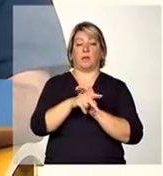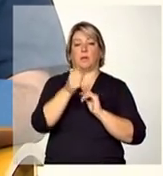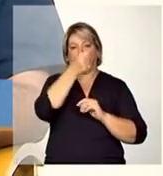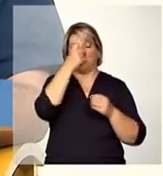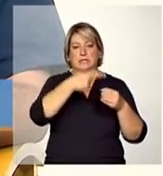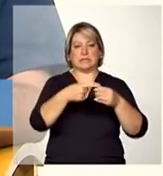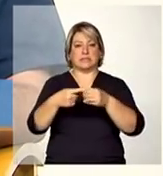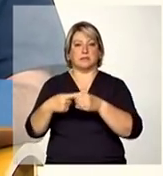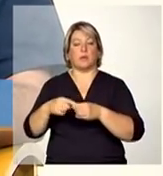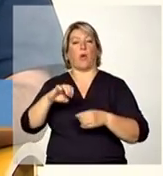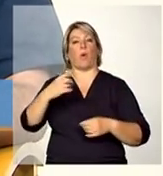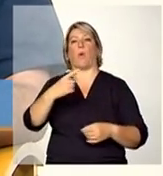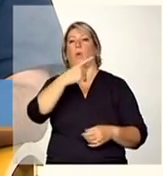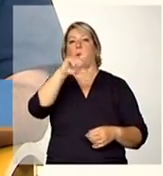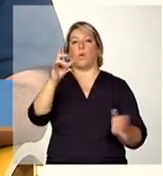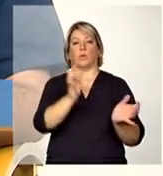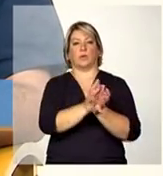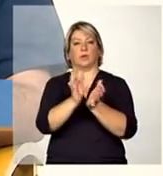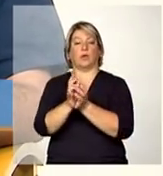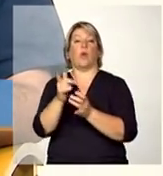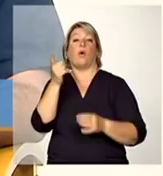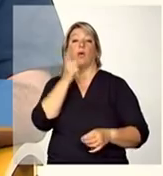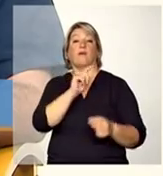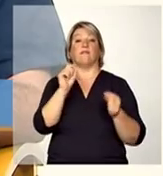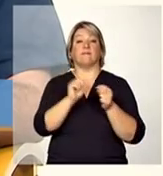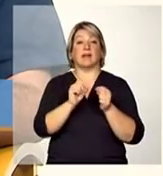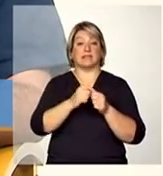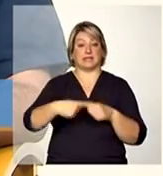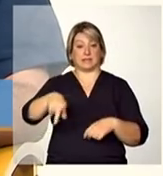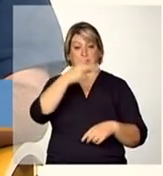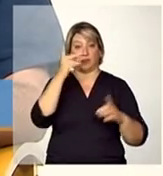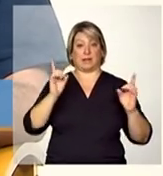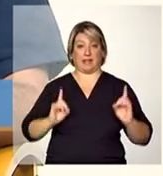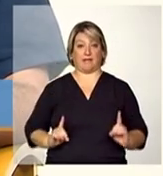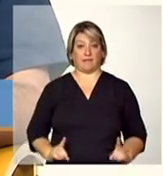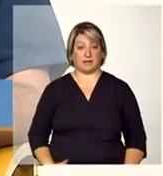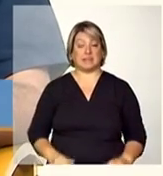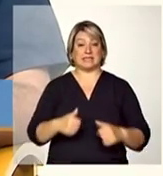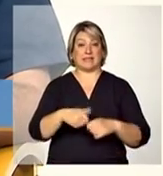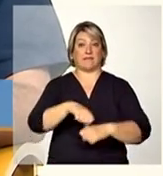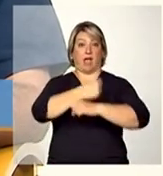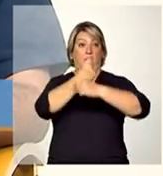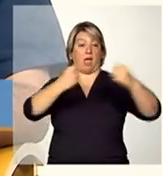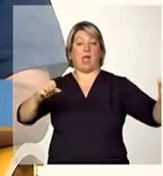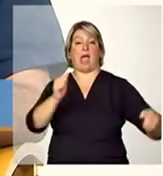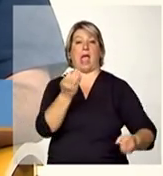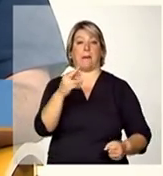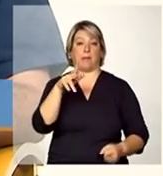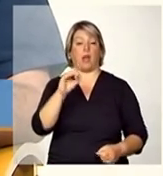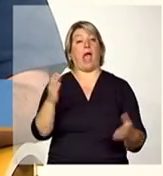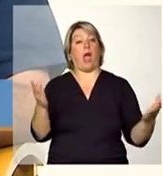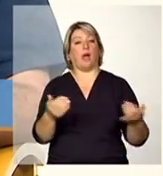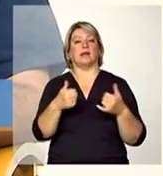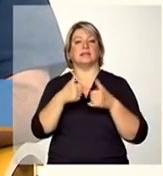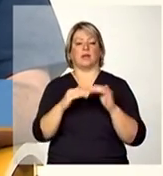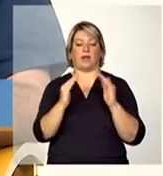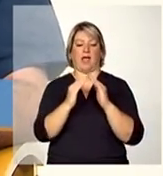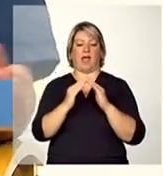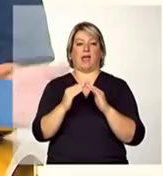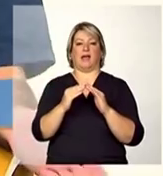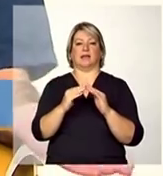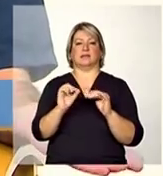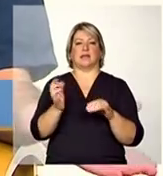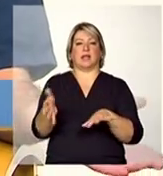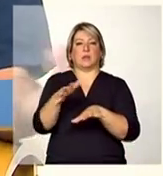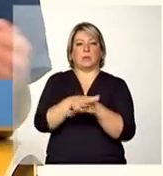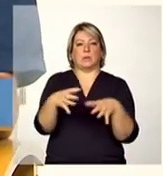instituições conseguiram fazer com que aquelas pessoas com deficiência que estavam em grandes abrigos hoje estão em pequenos construam autonomia né